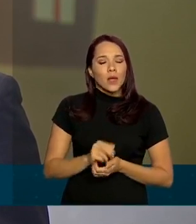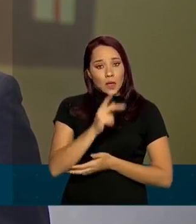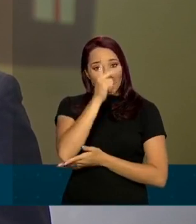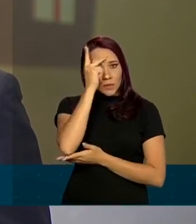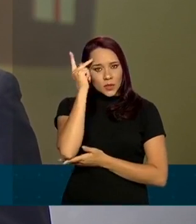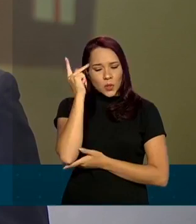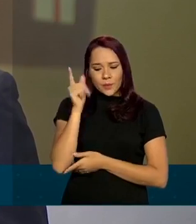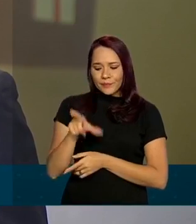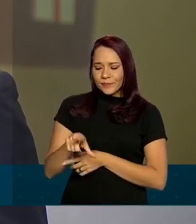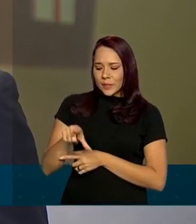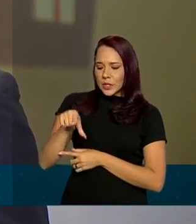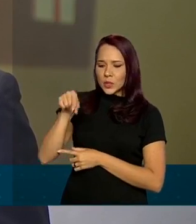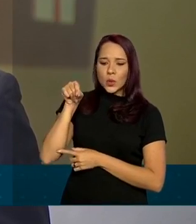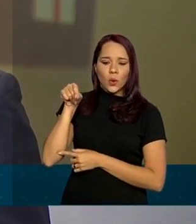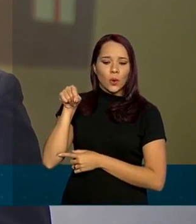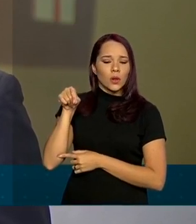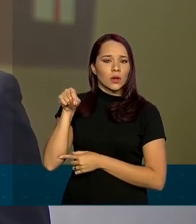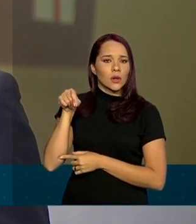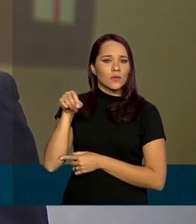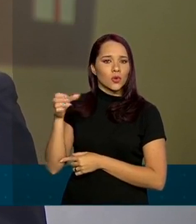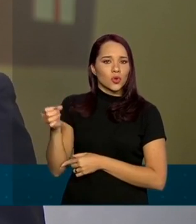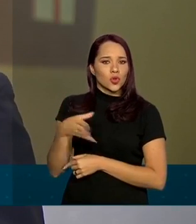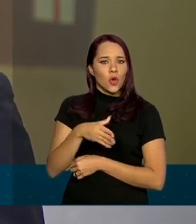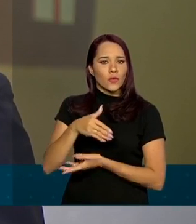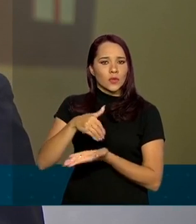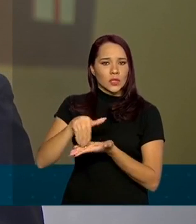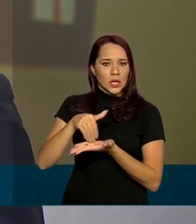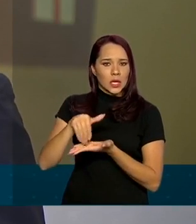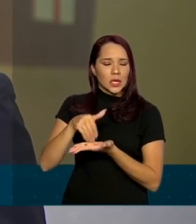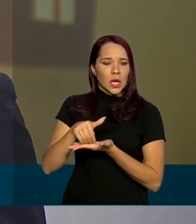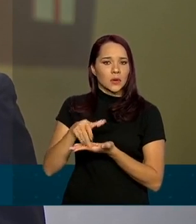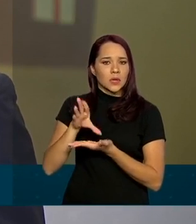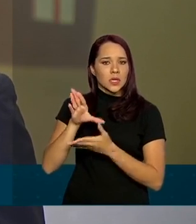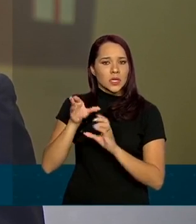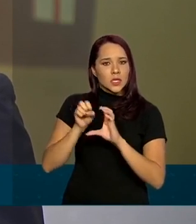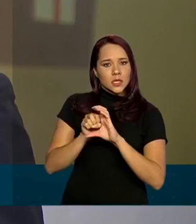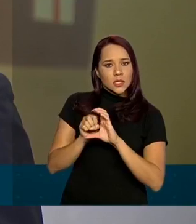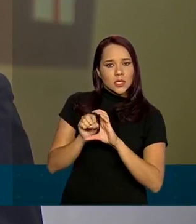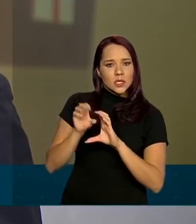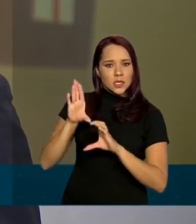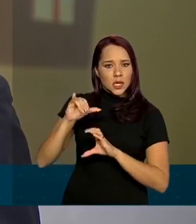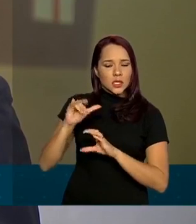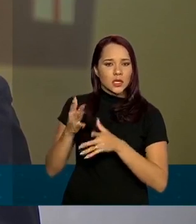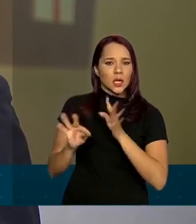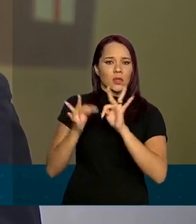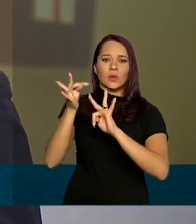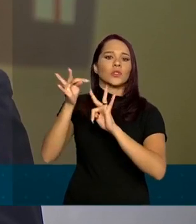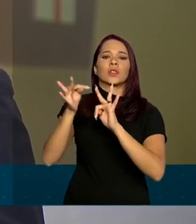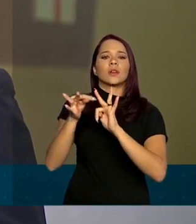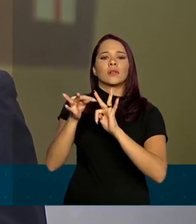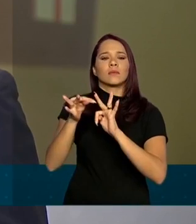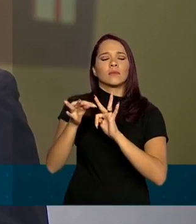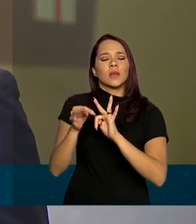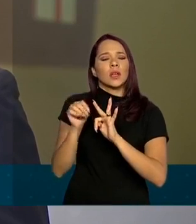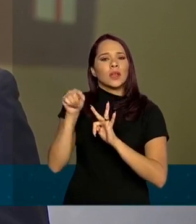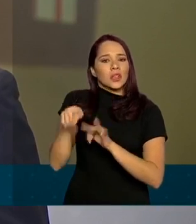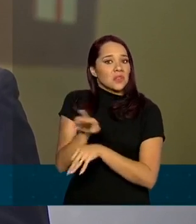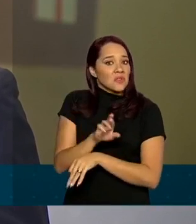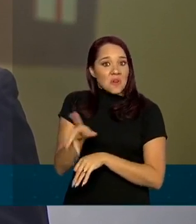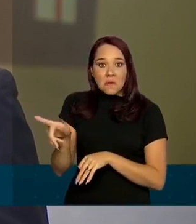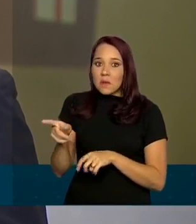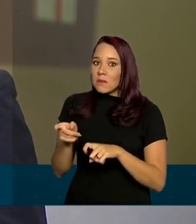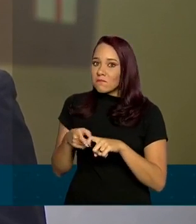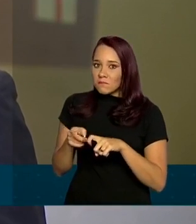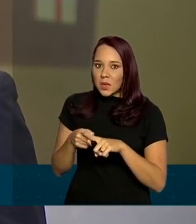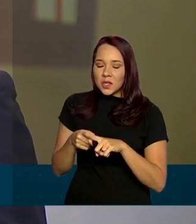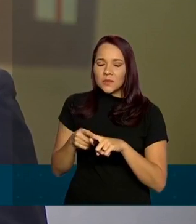pessoa escolhida para ser o novo secretário de ciência e tecnologia do ministério que não é médico